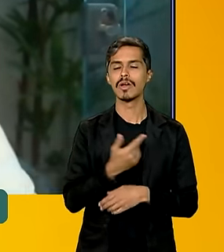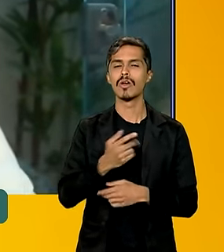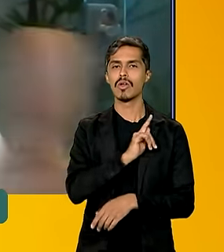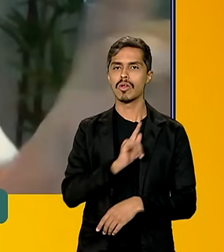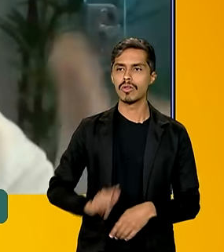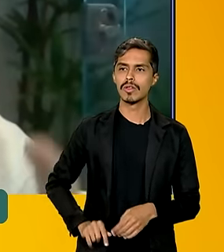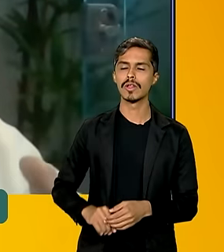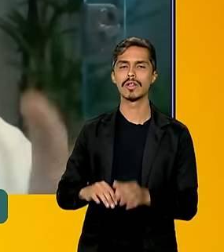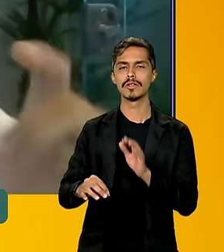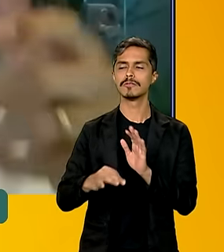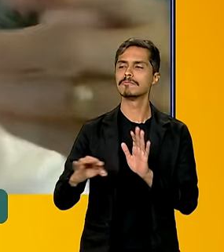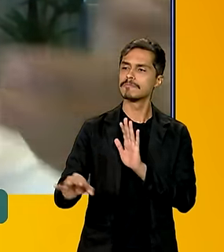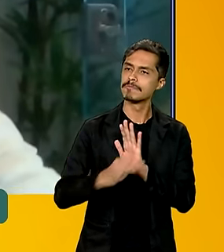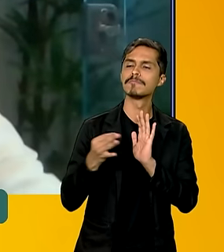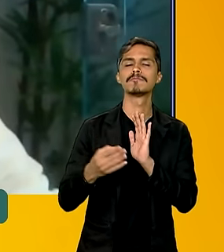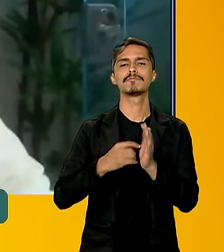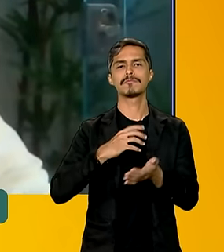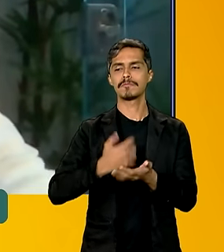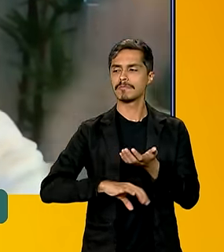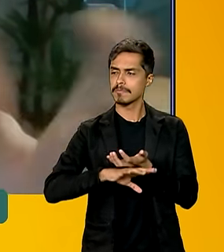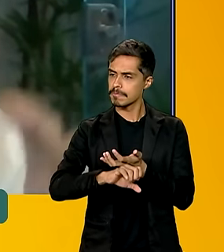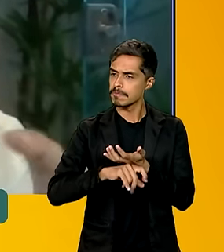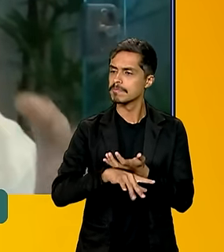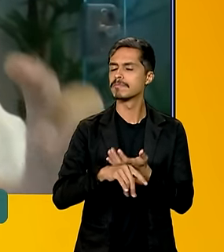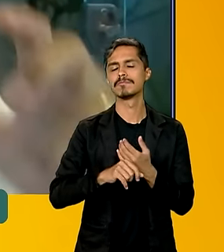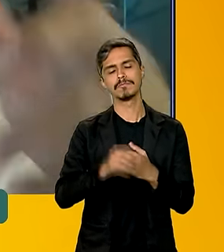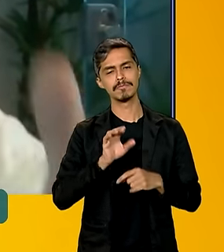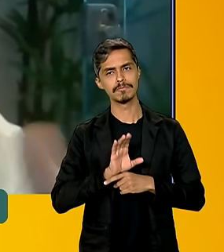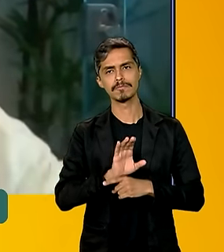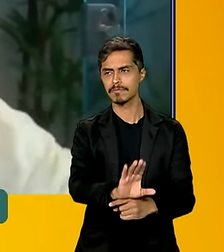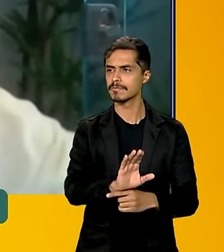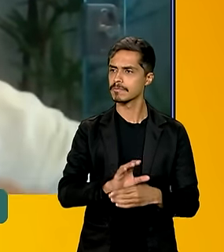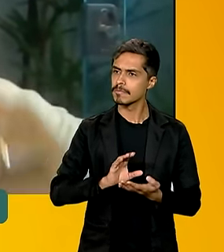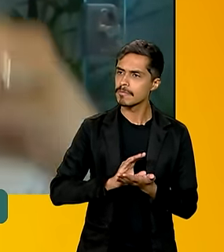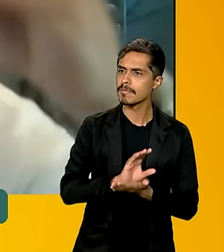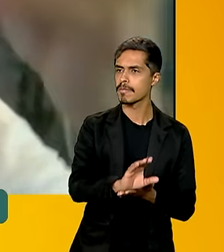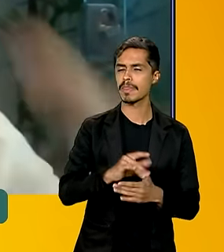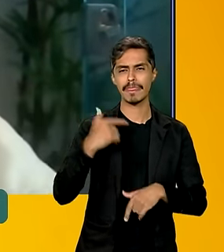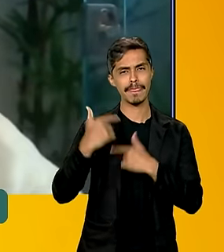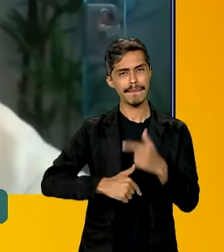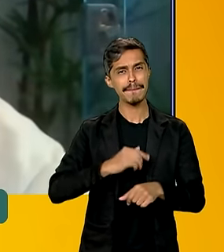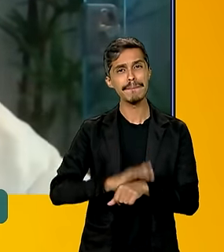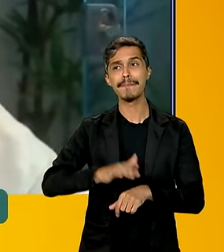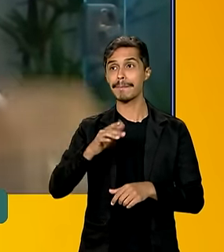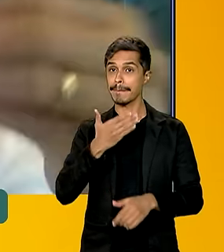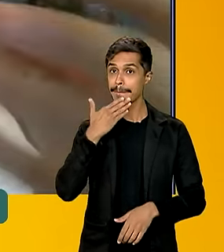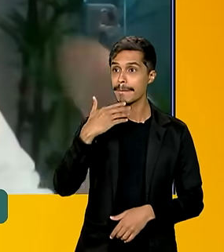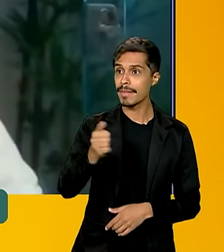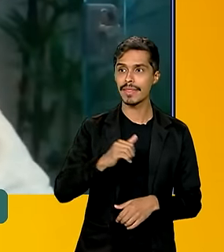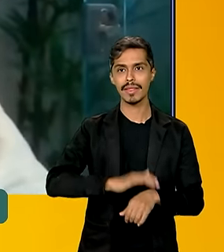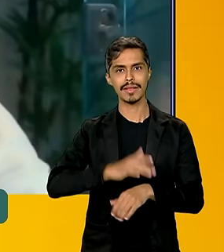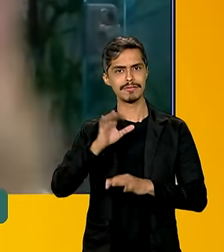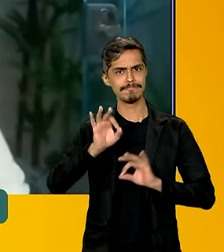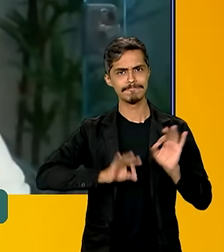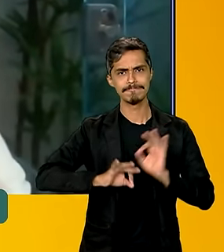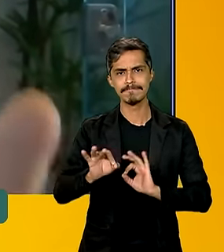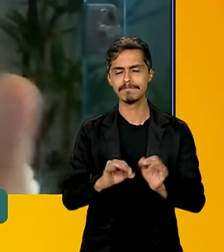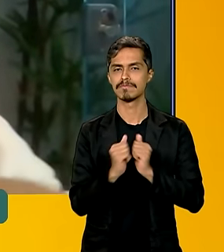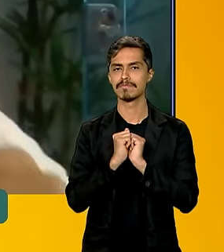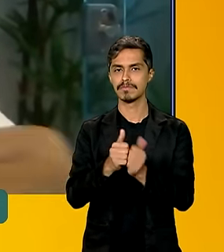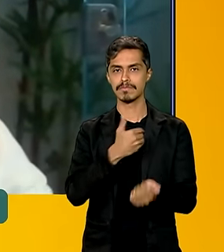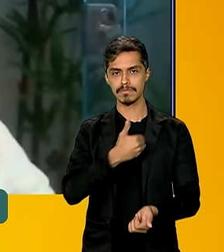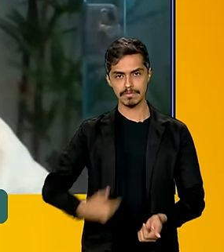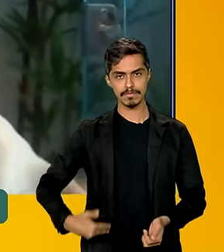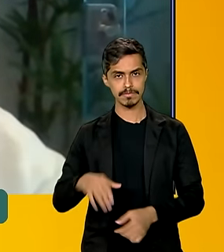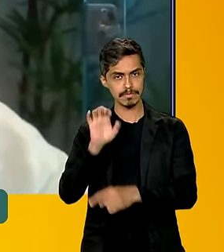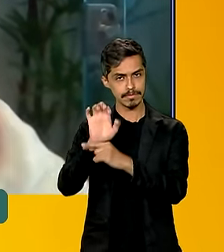Pantanal assinando esse pacto para que a gente trabalhe junto. Nós vamos ter que trabalhar mais, melhor e mais coordenado, junto com os governos